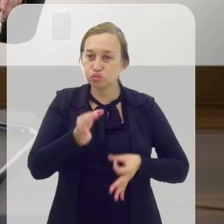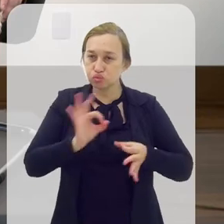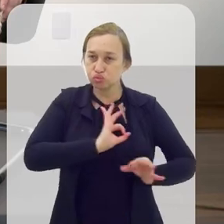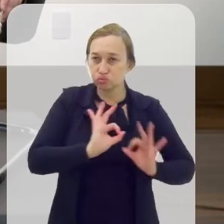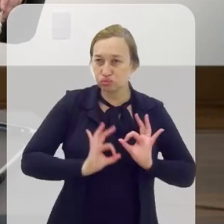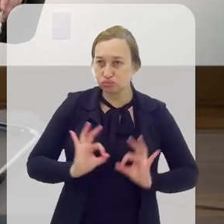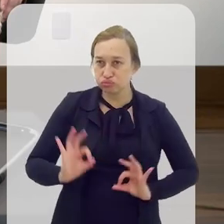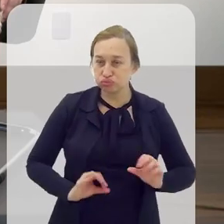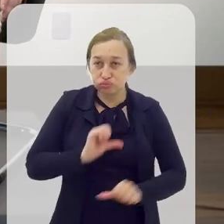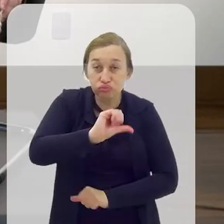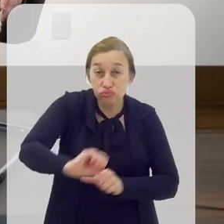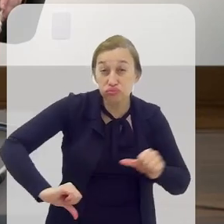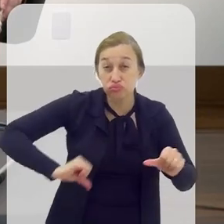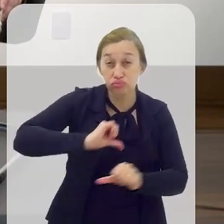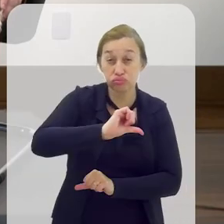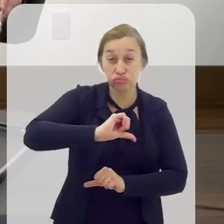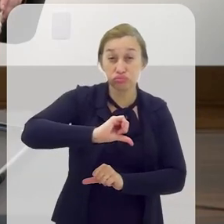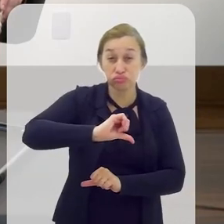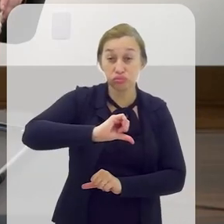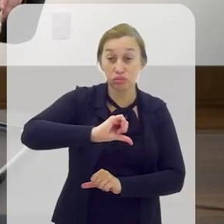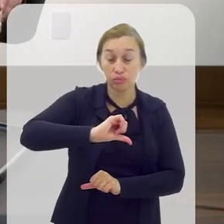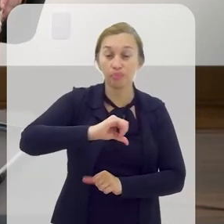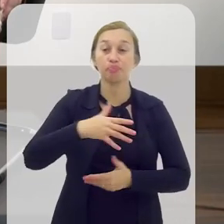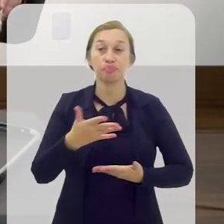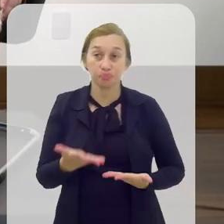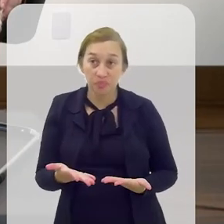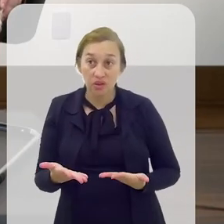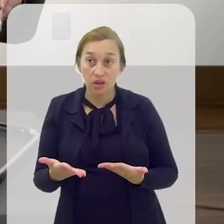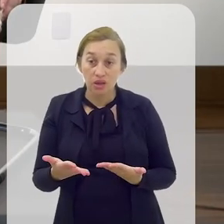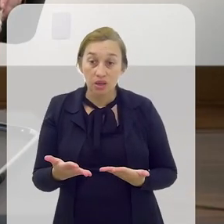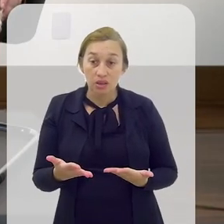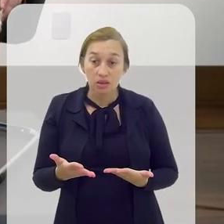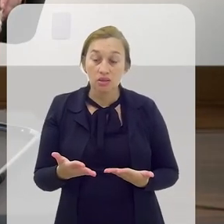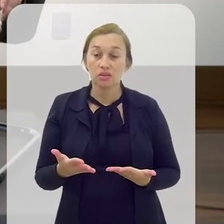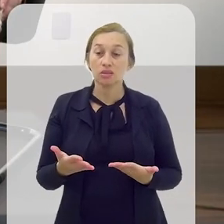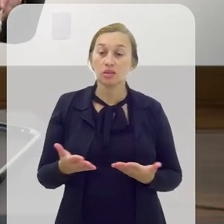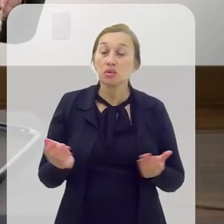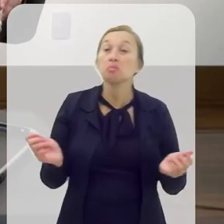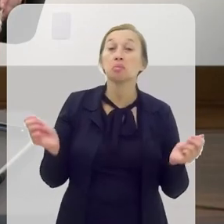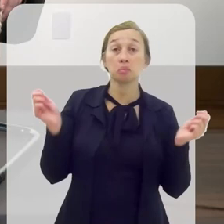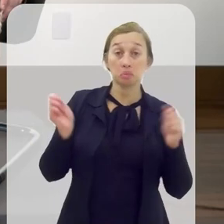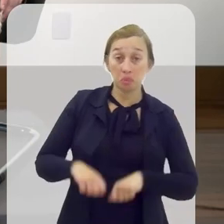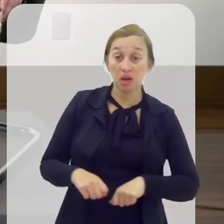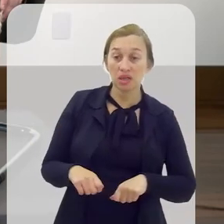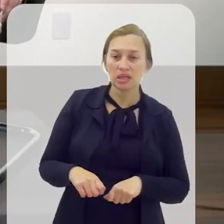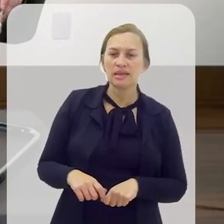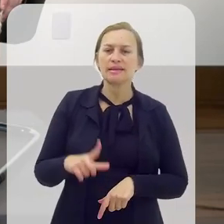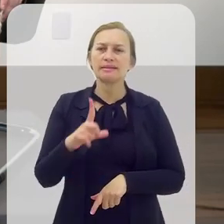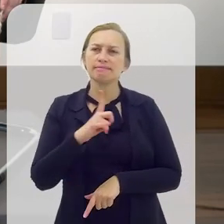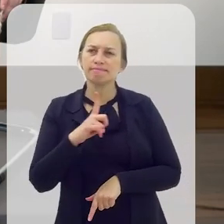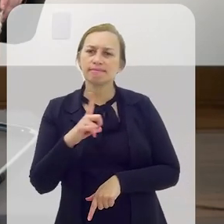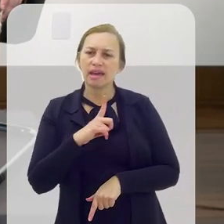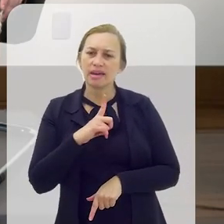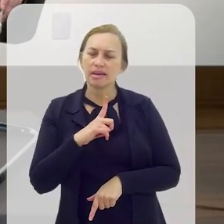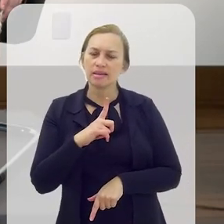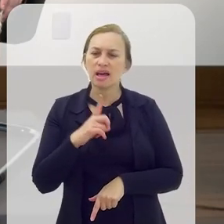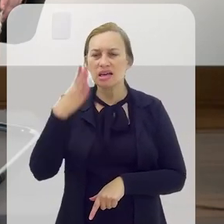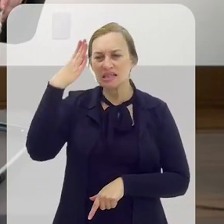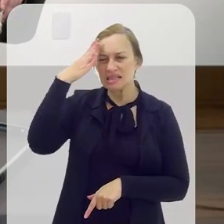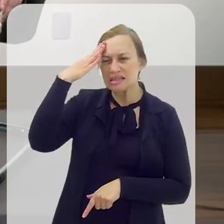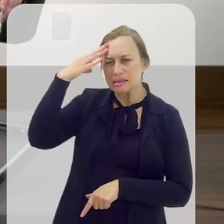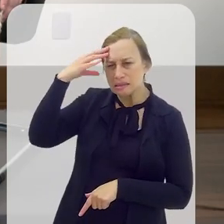transformação da onça, daquele que é capaz, daquele que tem essa